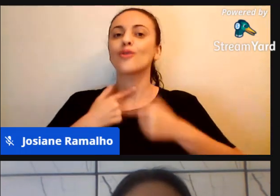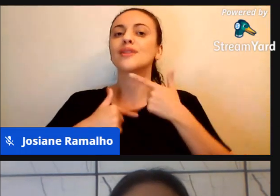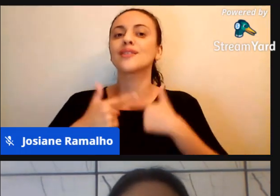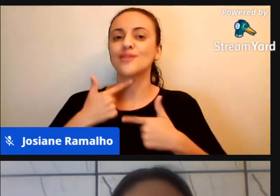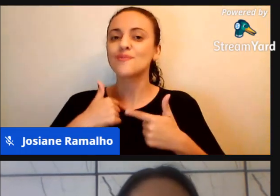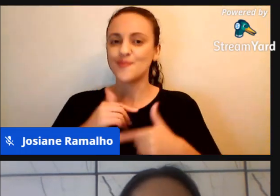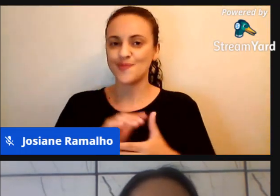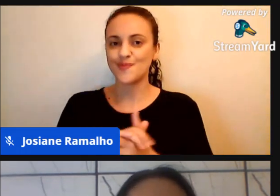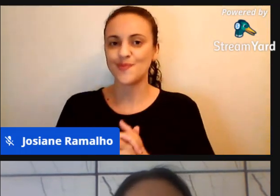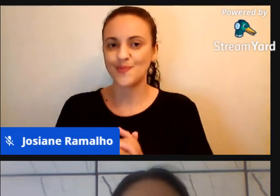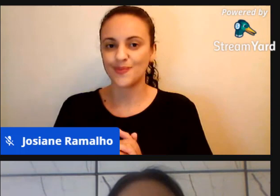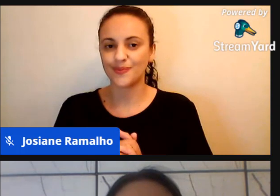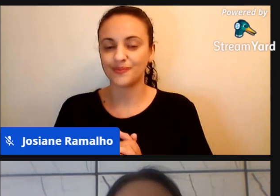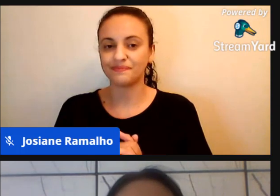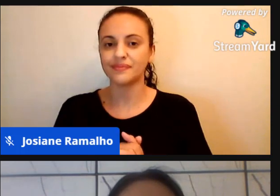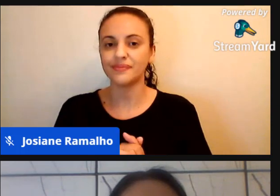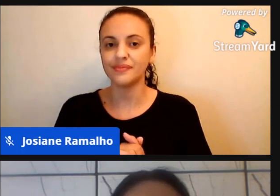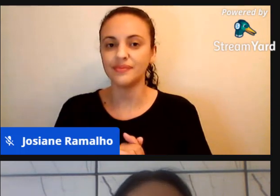então,